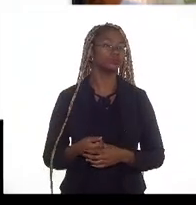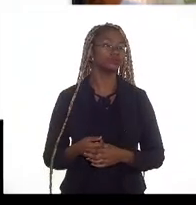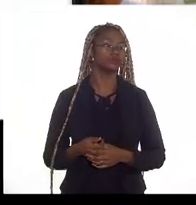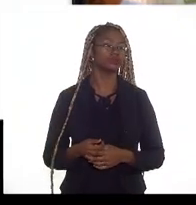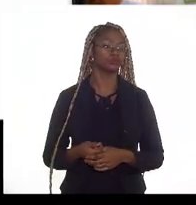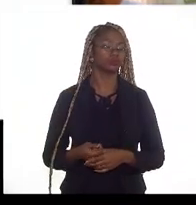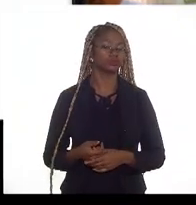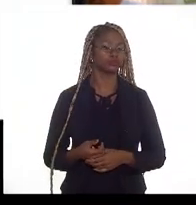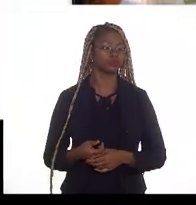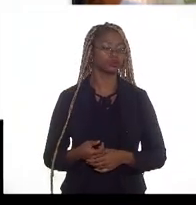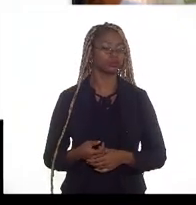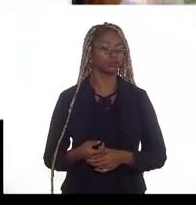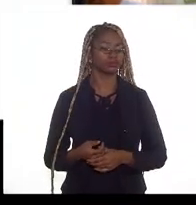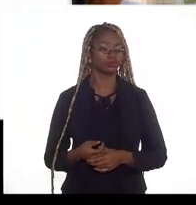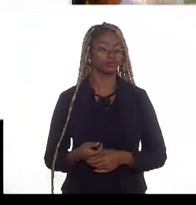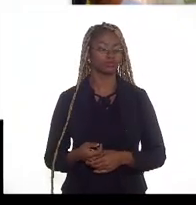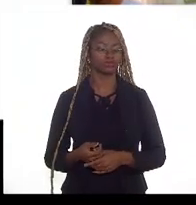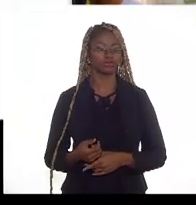bom,